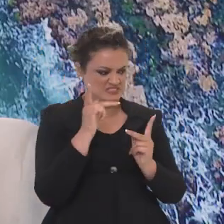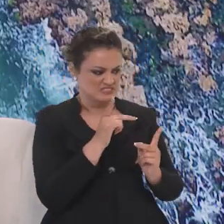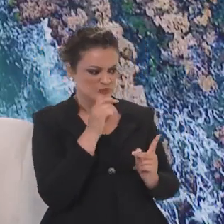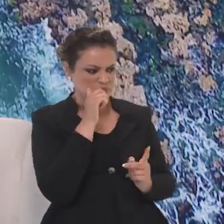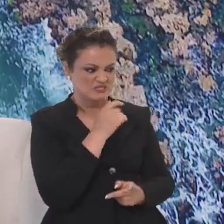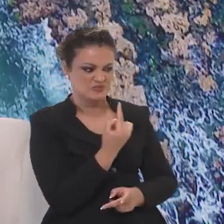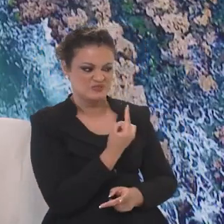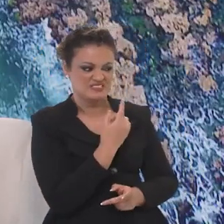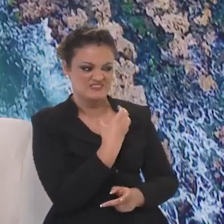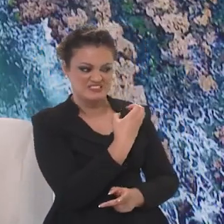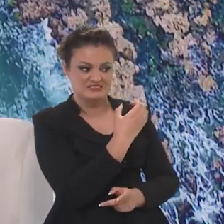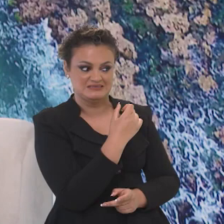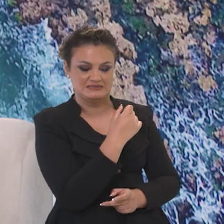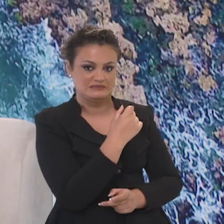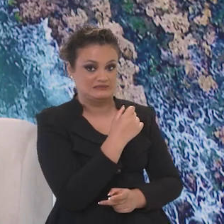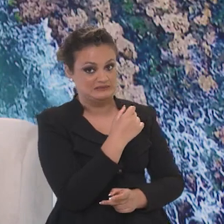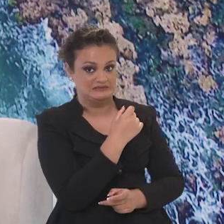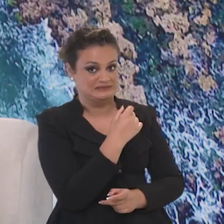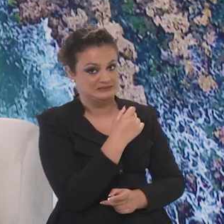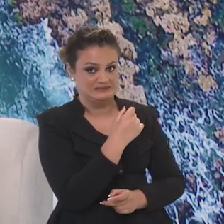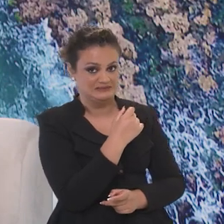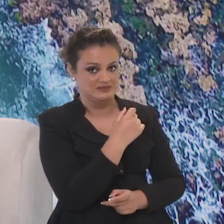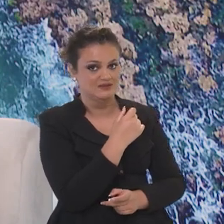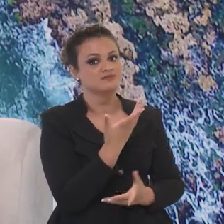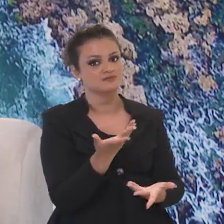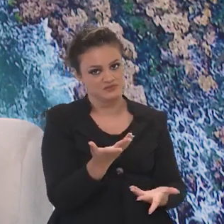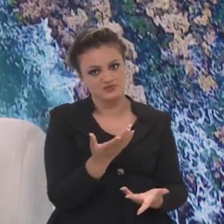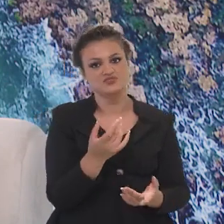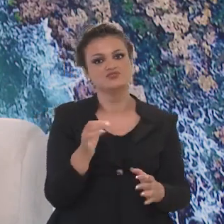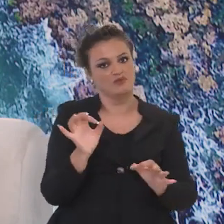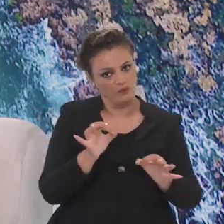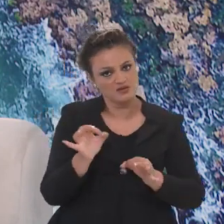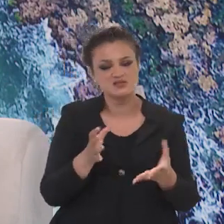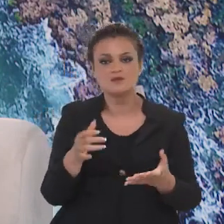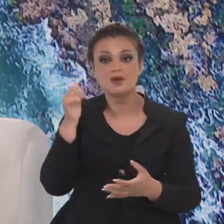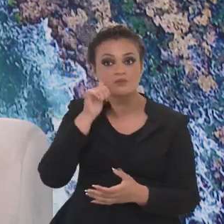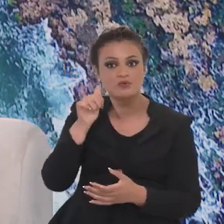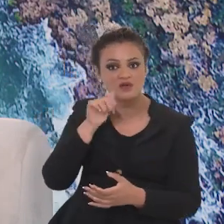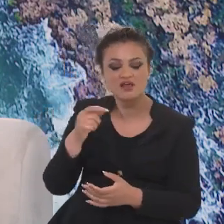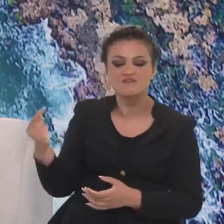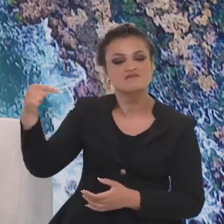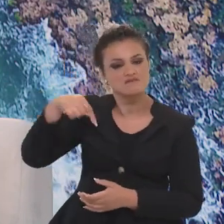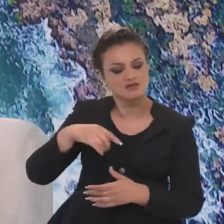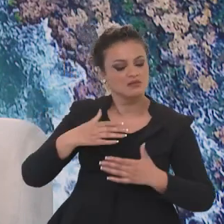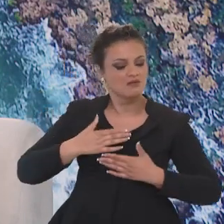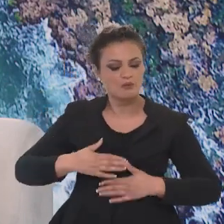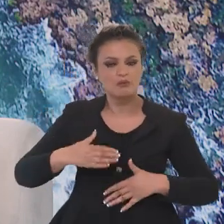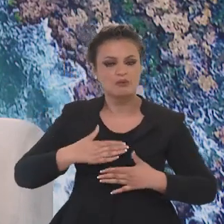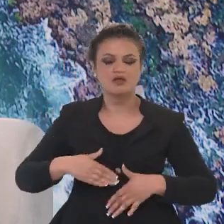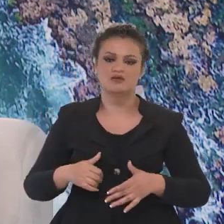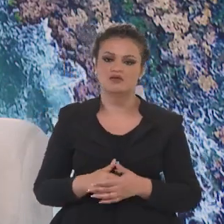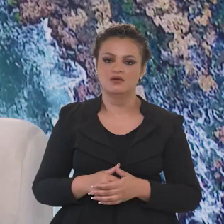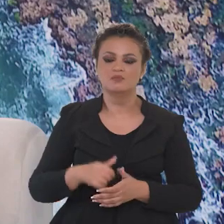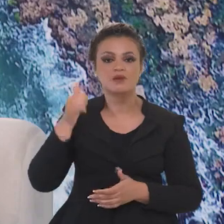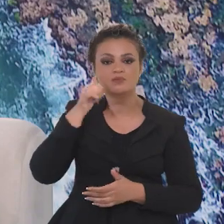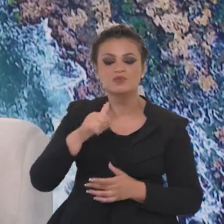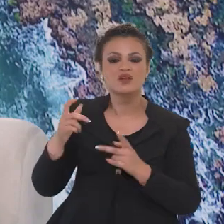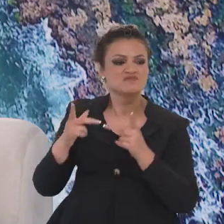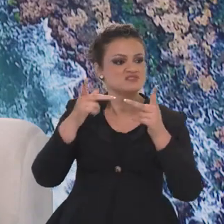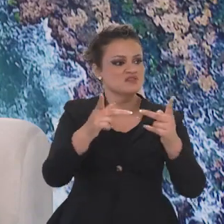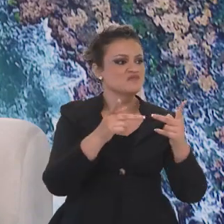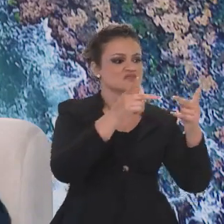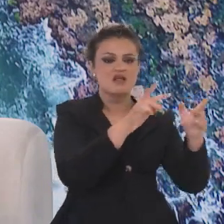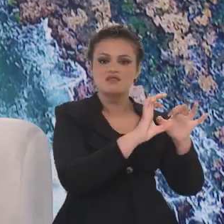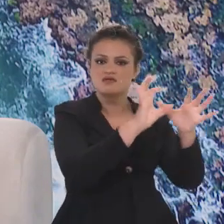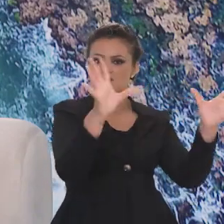seguro para as mulheres que viajam sozinhas. A gente tem que fazer alguma coisa? Temos que a gente quer que mulheres que viajam sozinhas venham para o Brasil. Porque a gente quer que mulheres